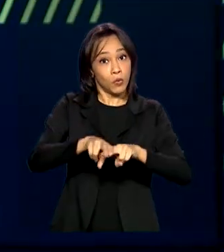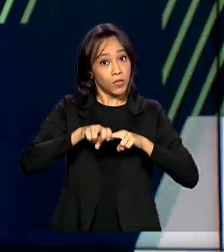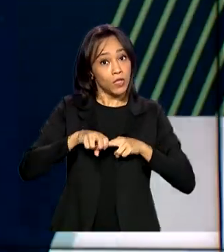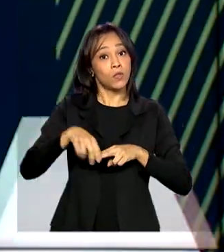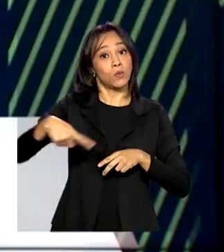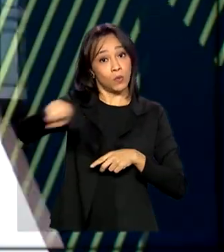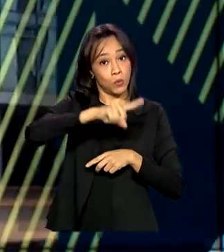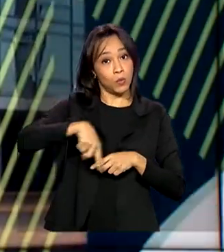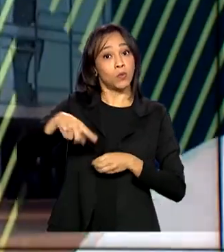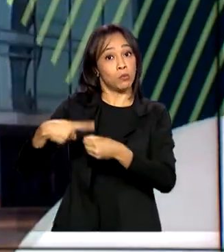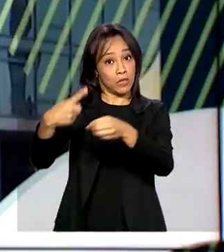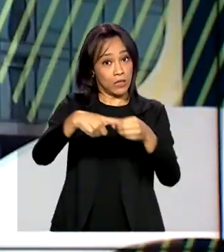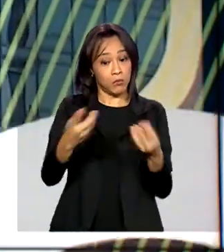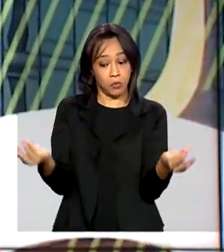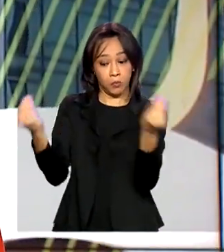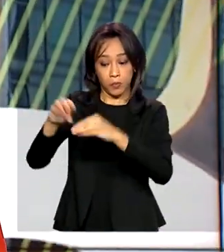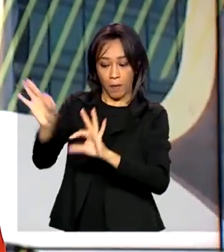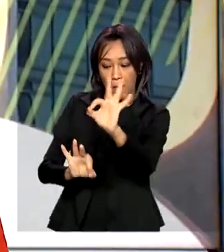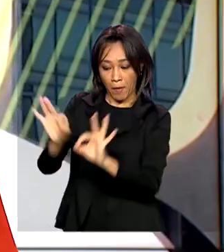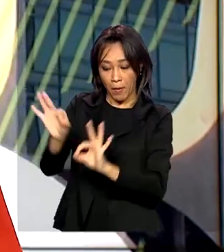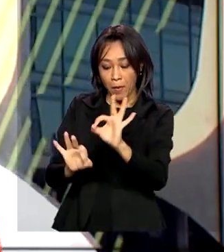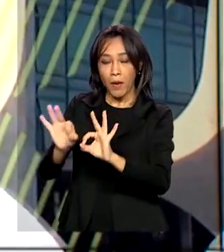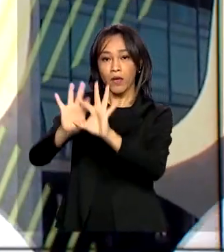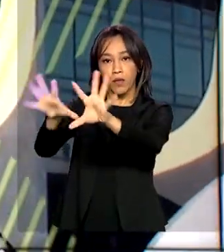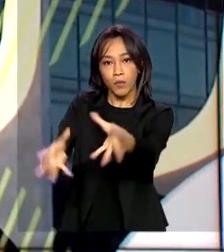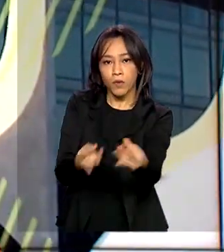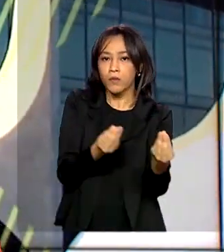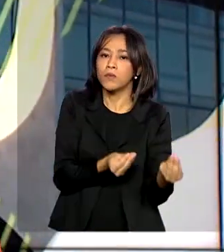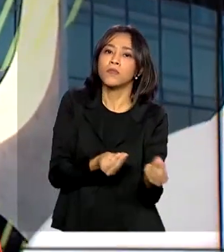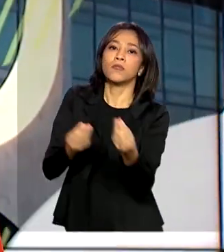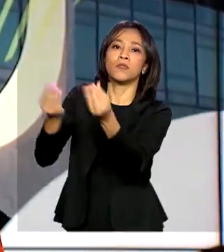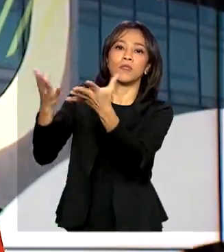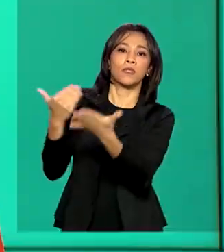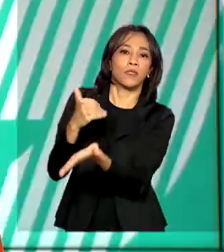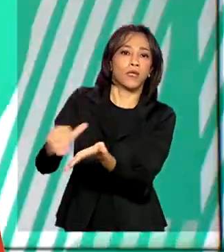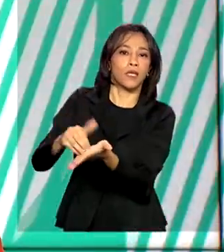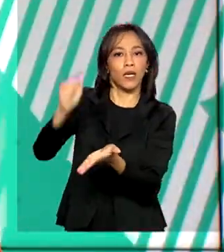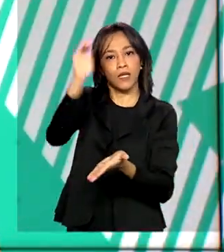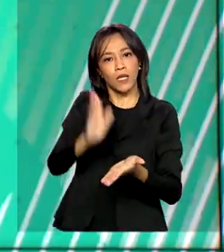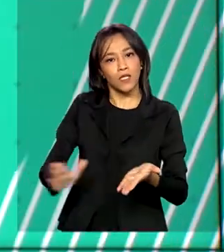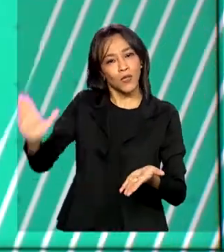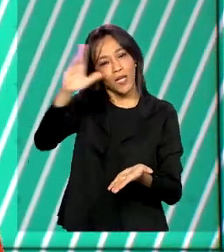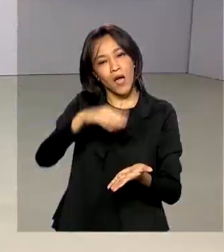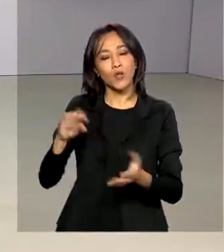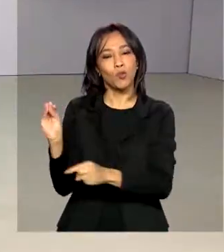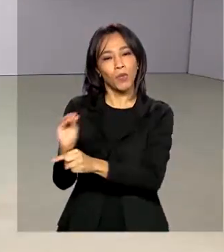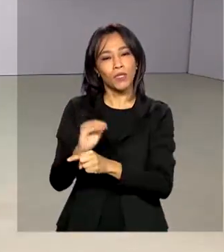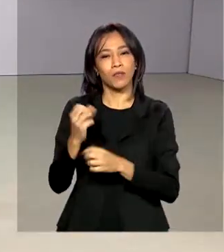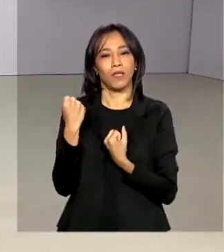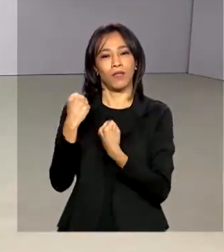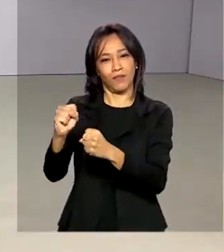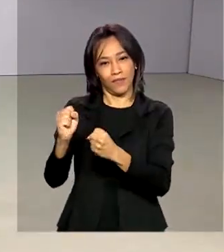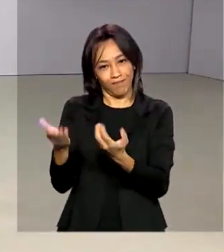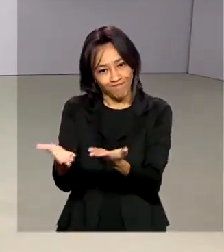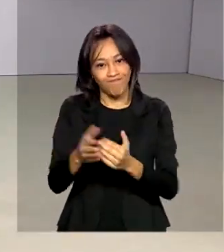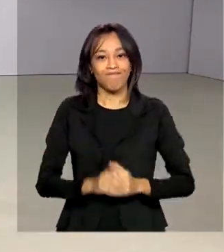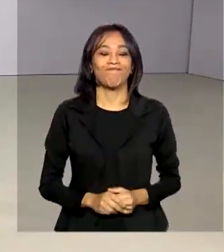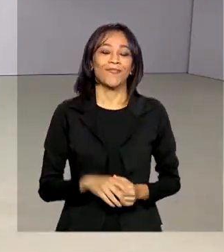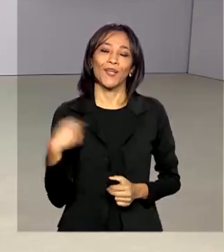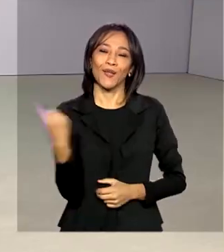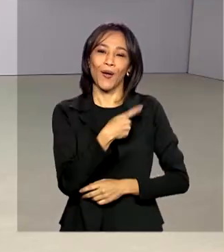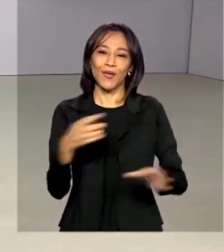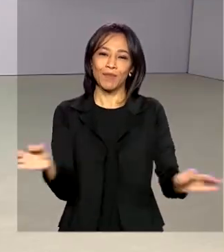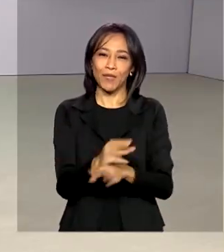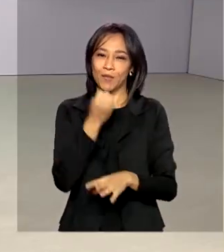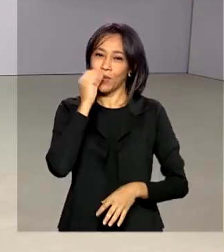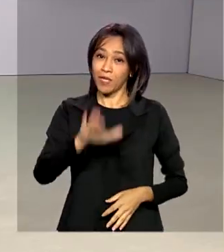elaborar um plano de trabalho e encaminhar à Secretaria Nacional de Proteção e Defesa Civil. A gente fica por aqui.